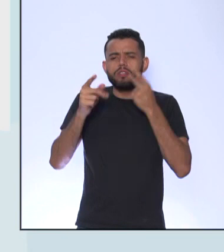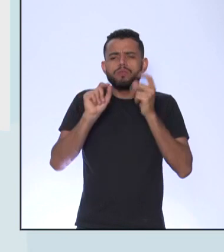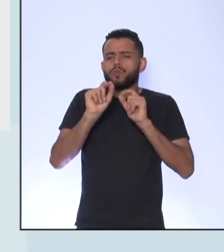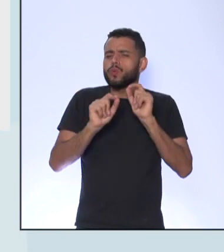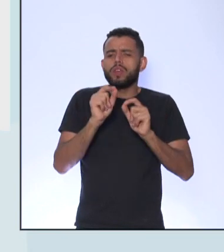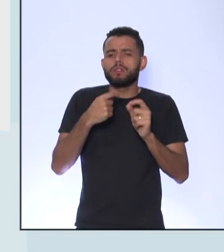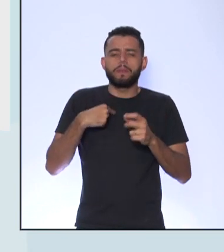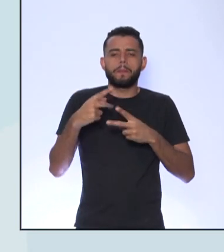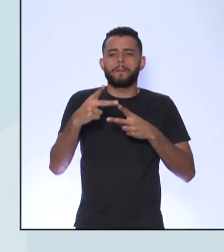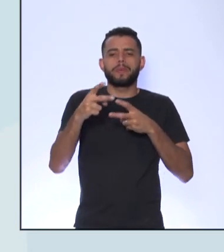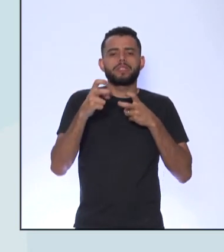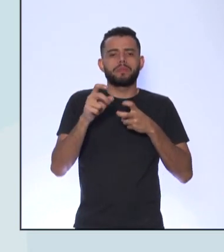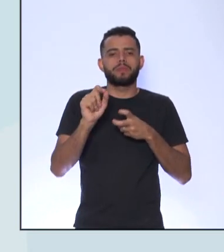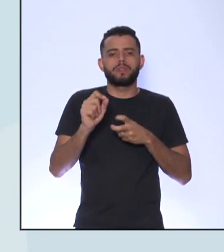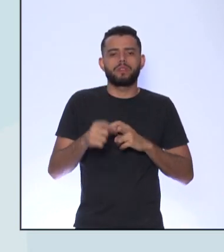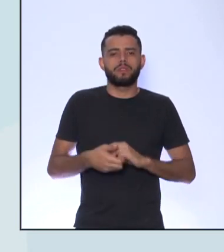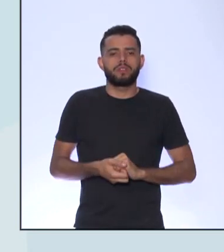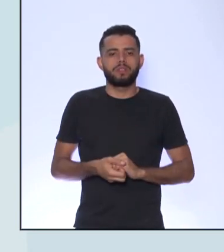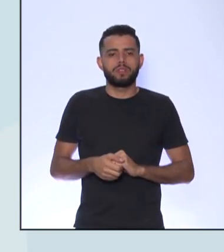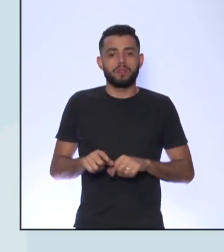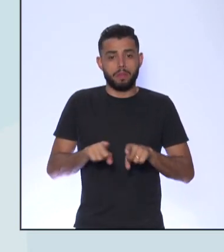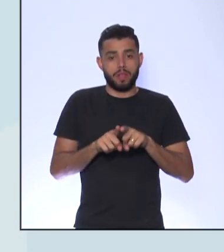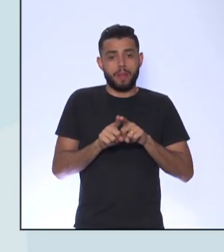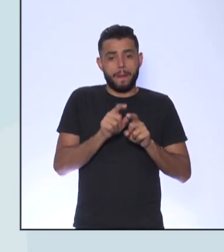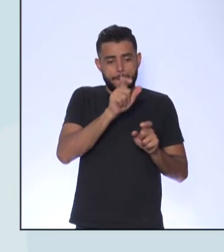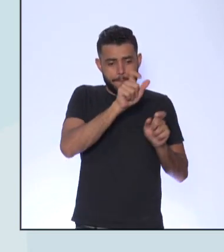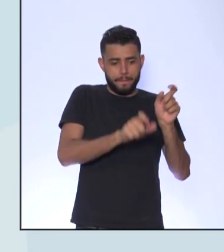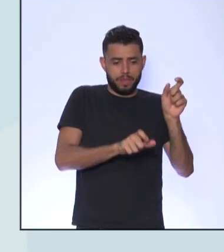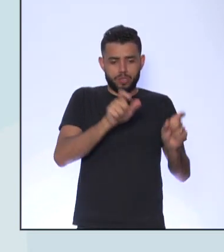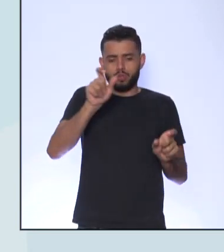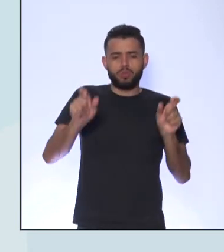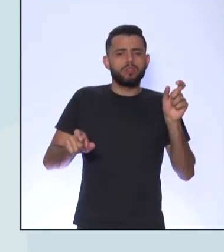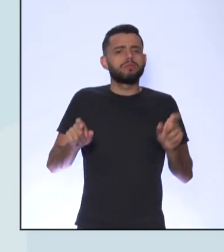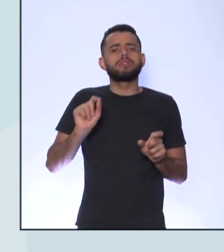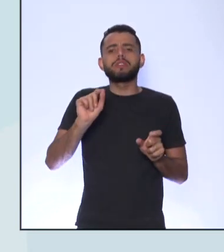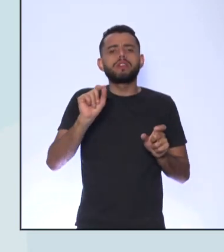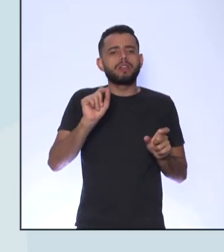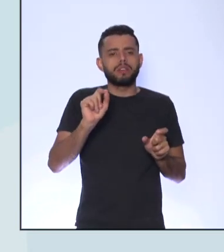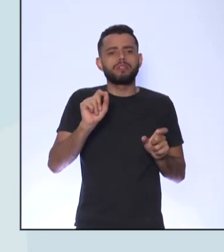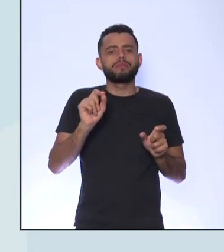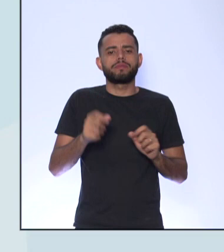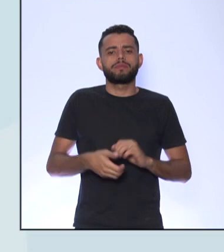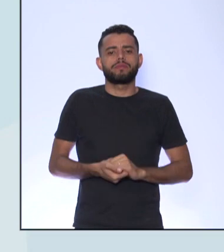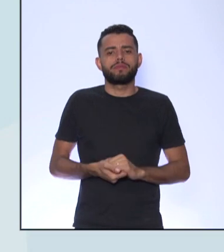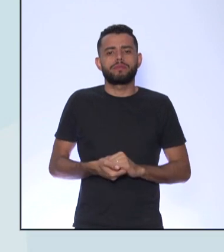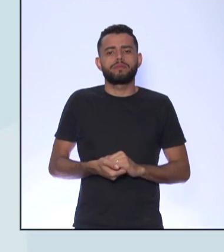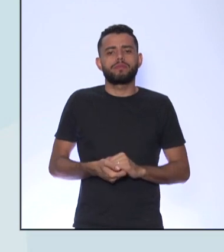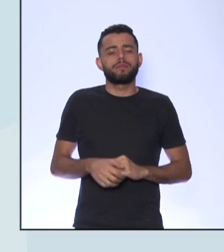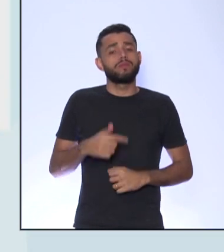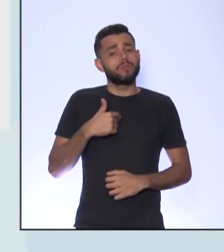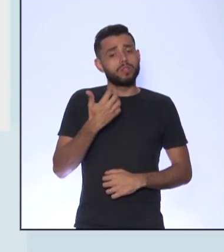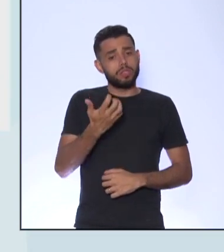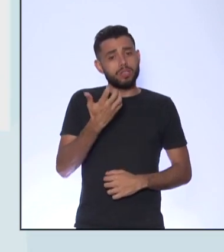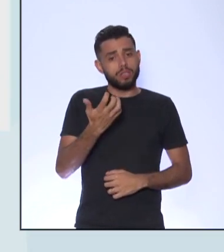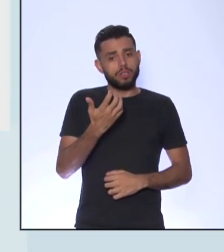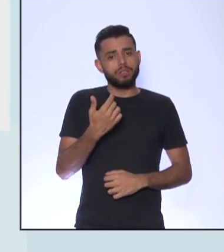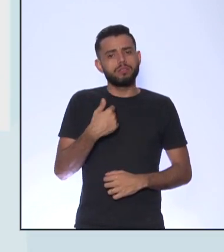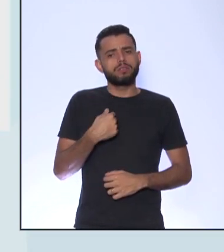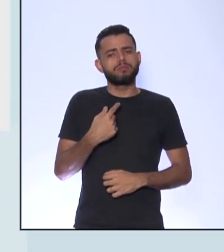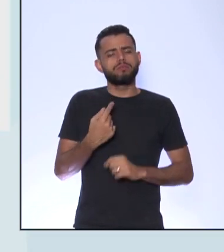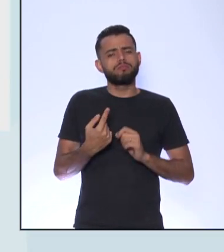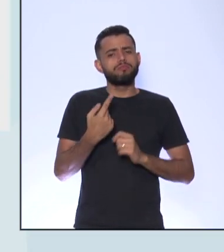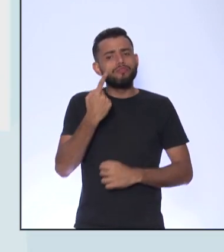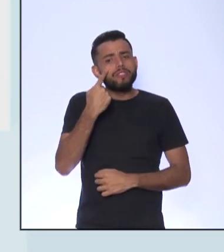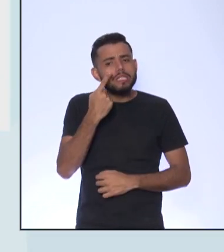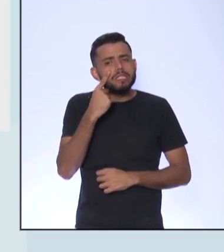O que que falassem Dessa charge Quem são os personagens Que aparecem nessa charge Eu queria que vocês Identificassem Quem são esses